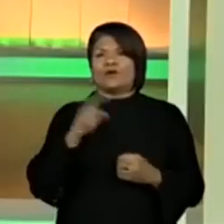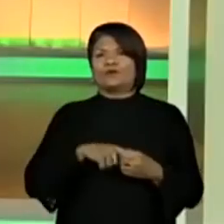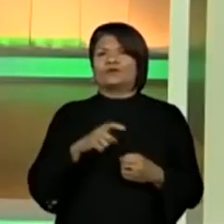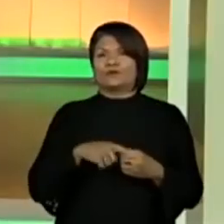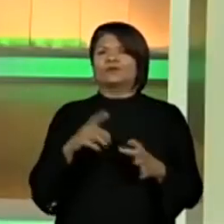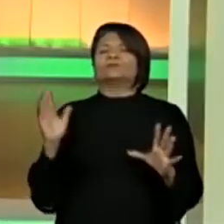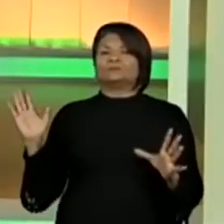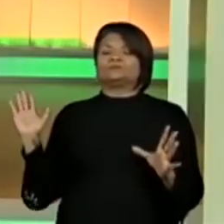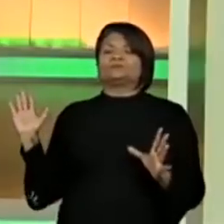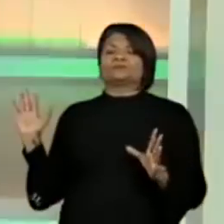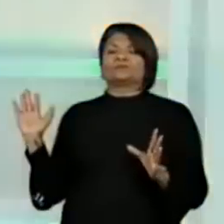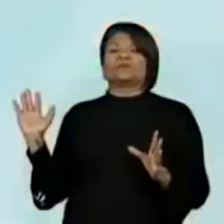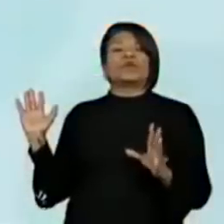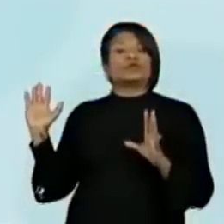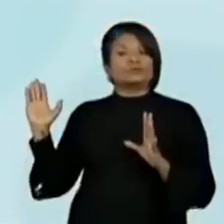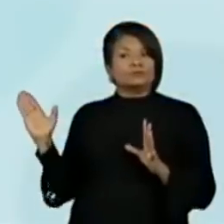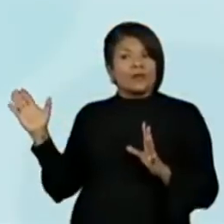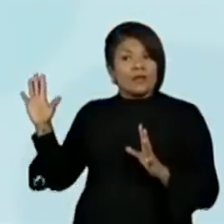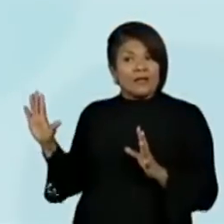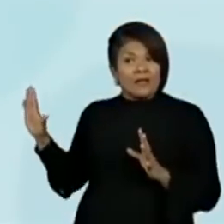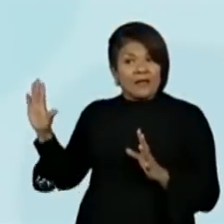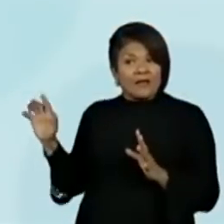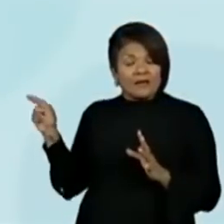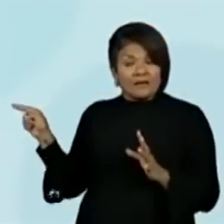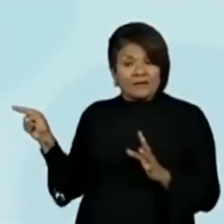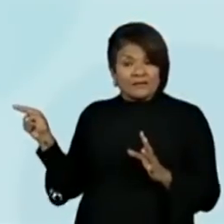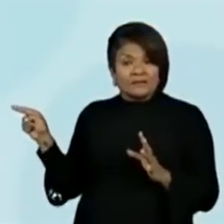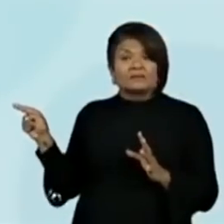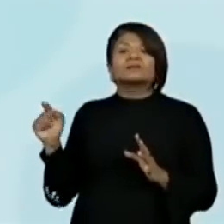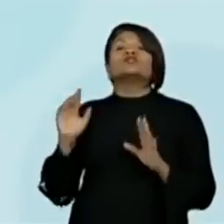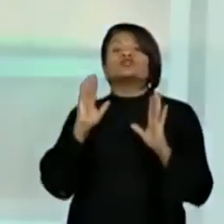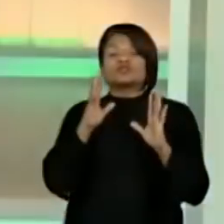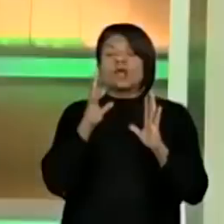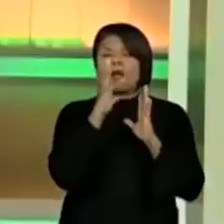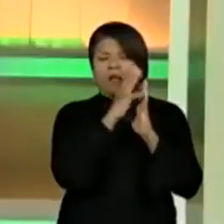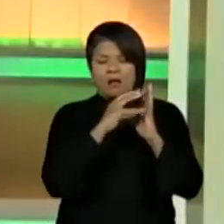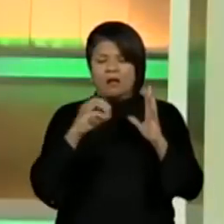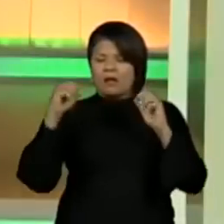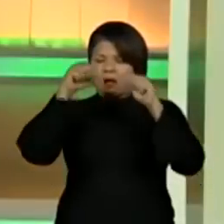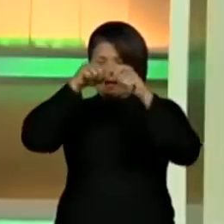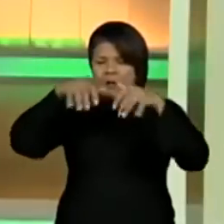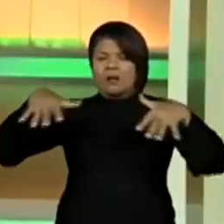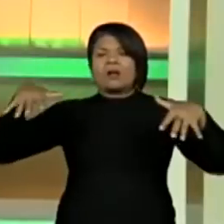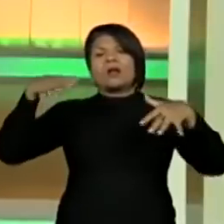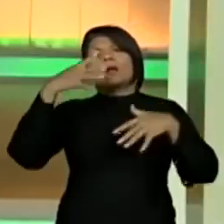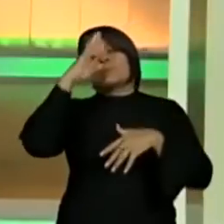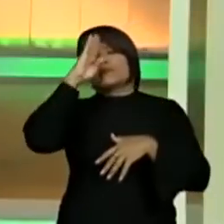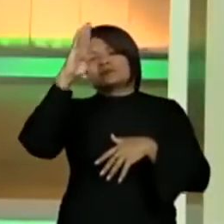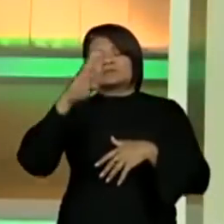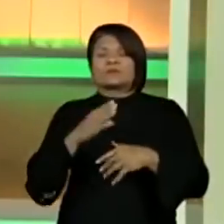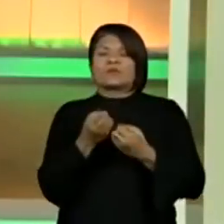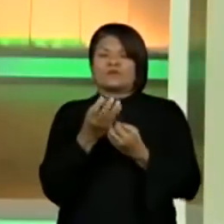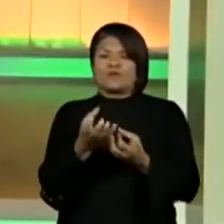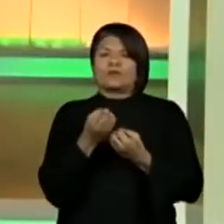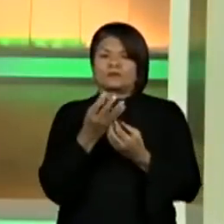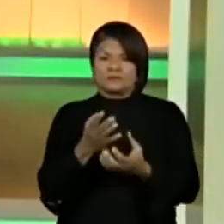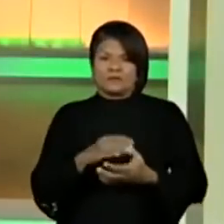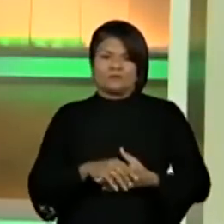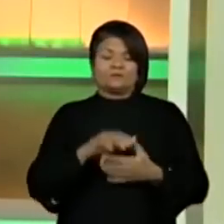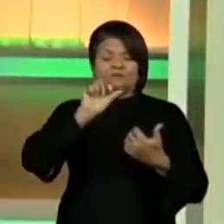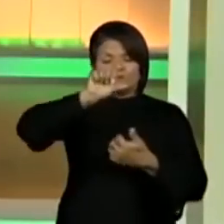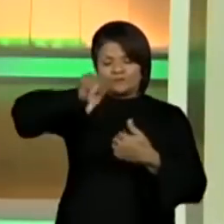interação. Ó, todo esse texto, nós pegamos as informações principais dele e